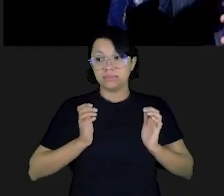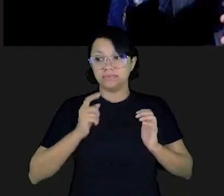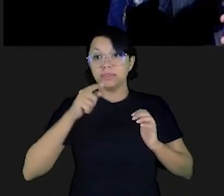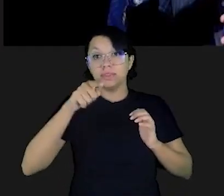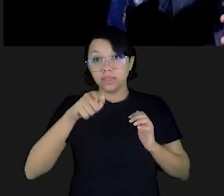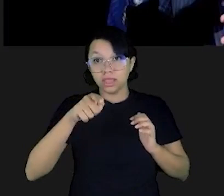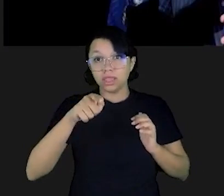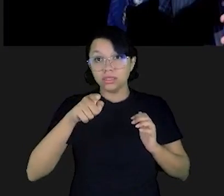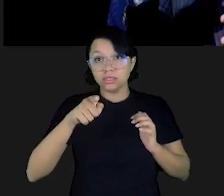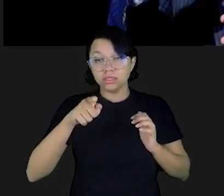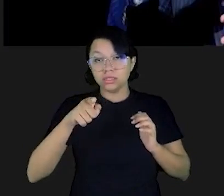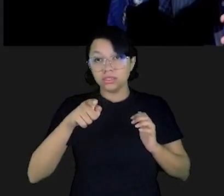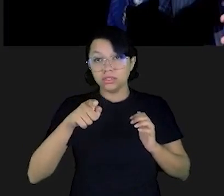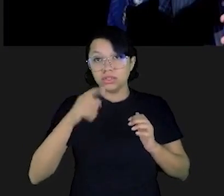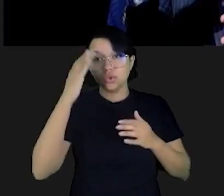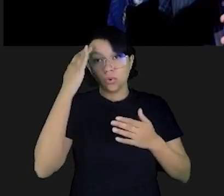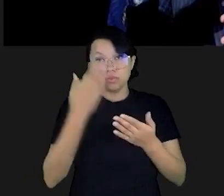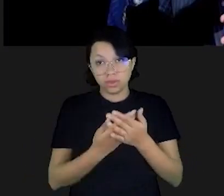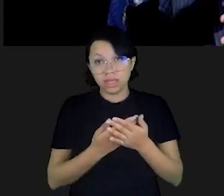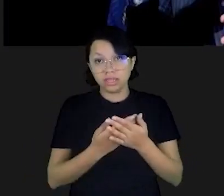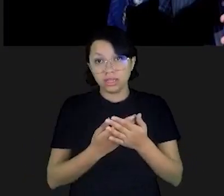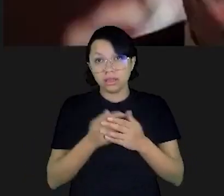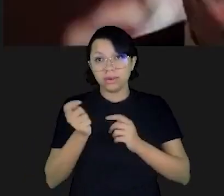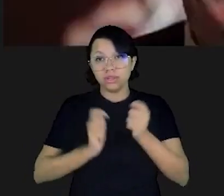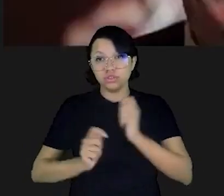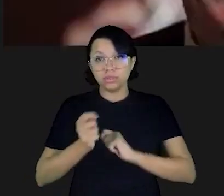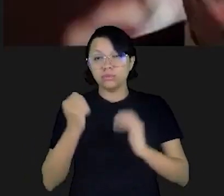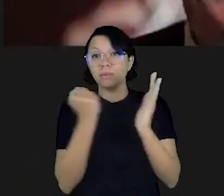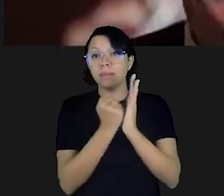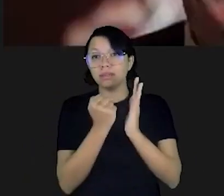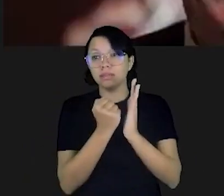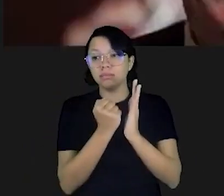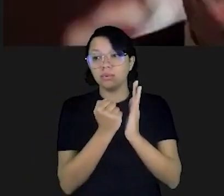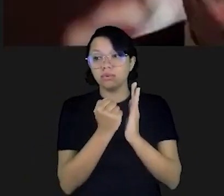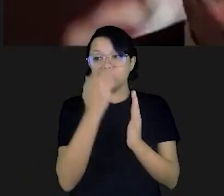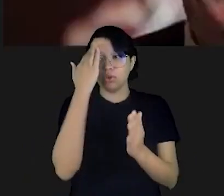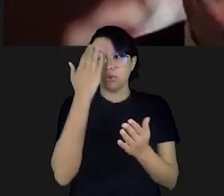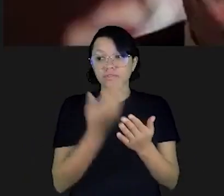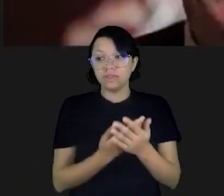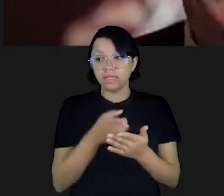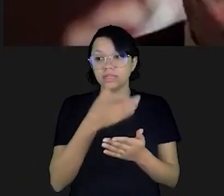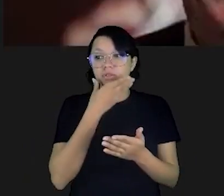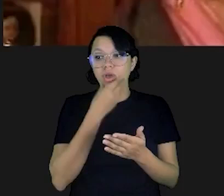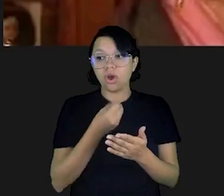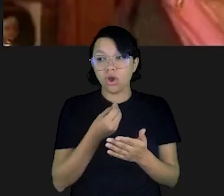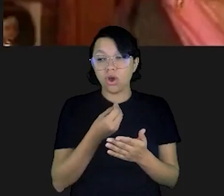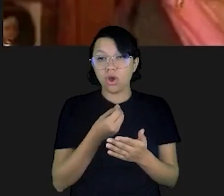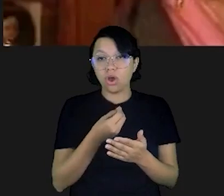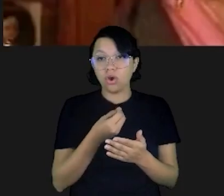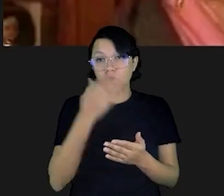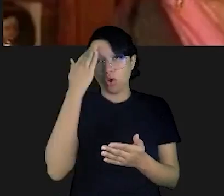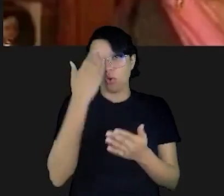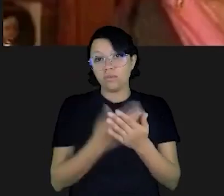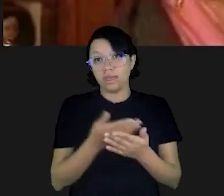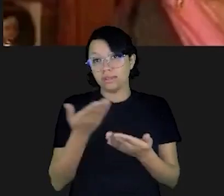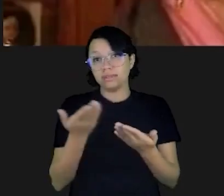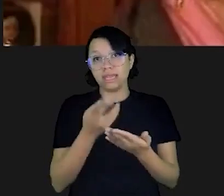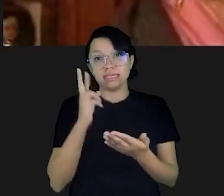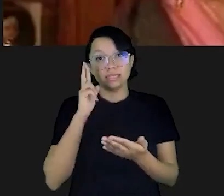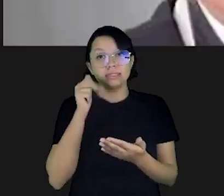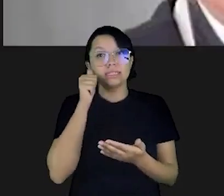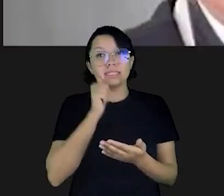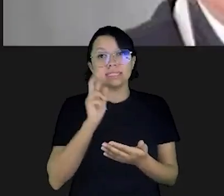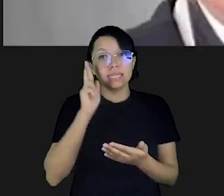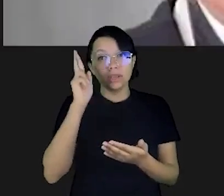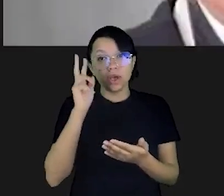Confiariam neste rapaz para administrar o seu patrimônio? Confiariam neste senhor? Confiariam nesta senhora?